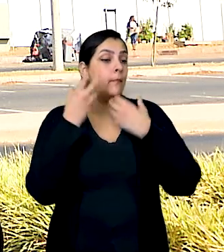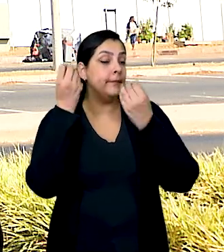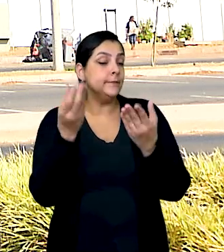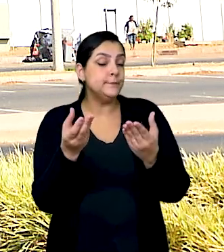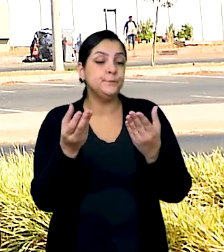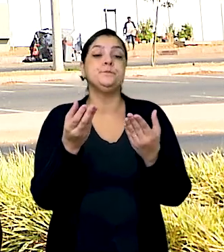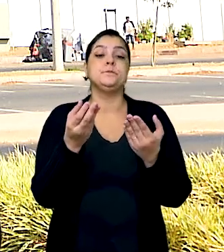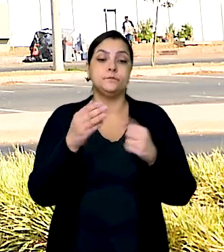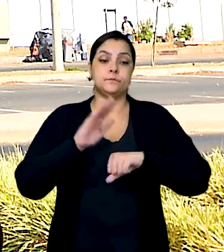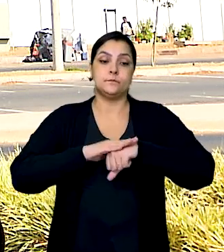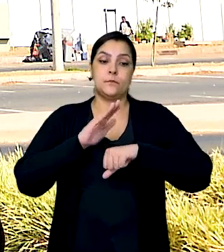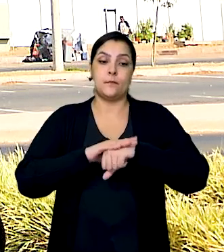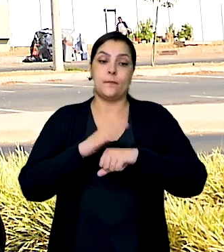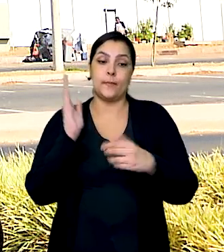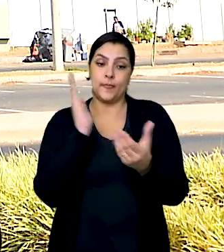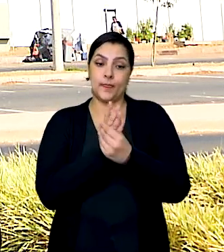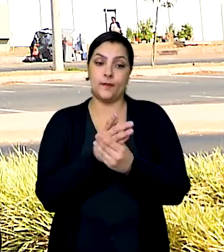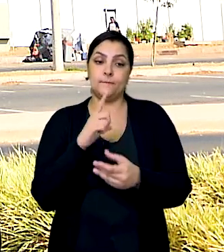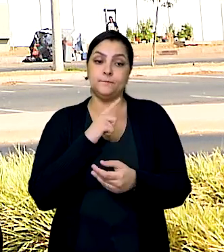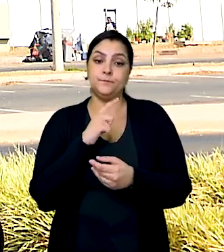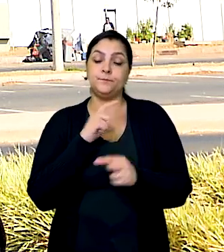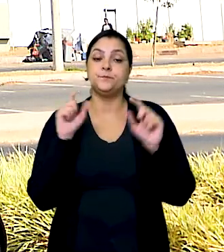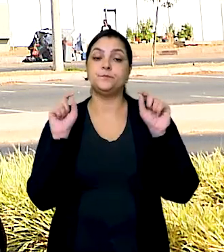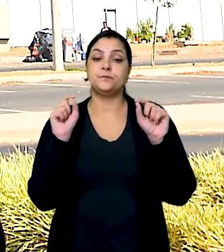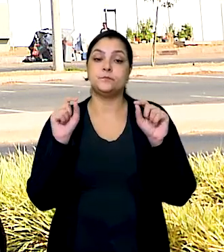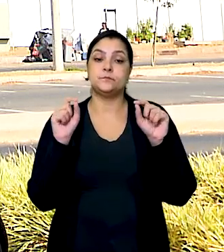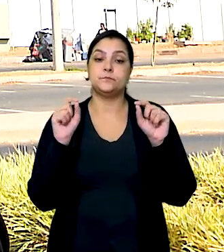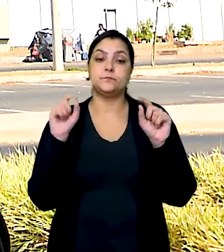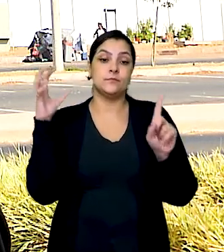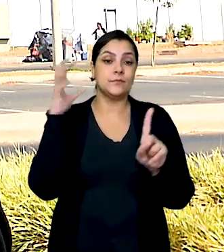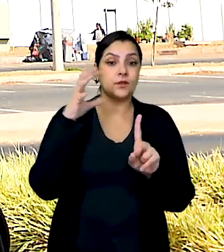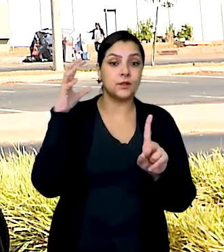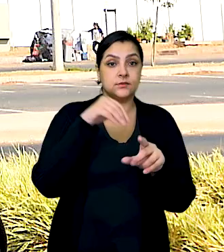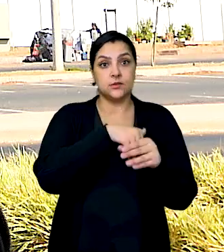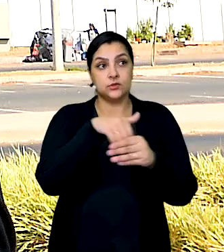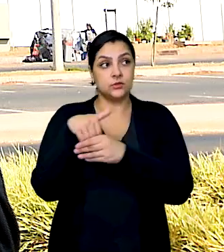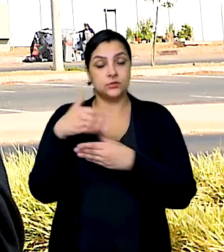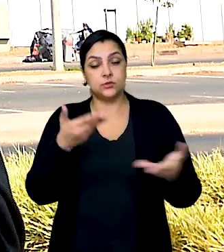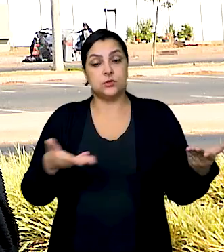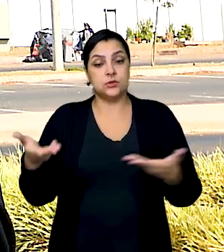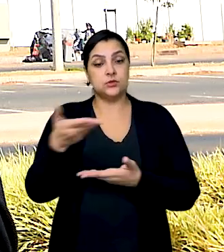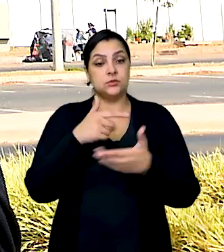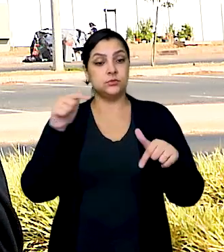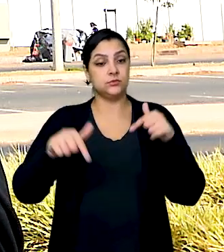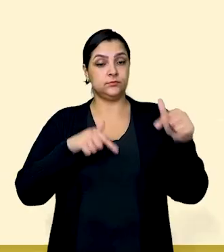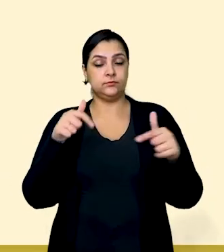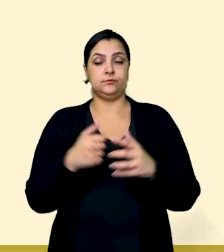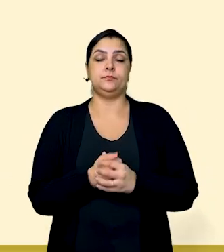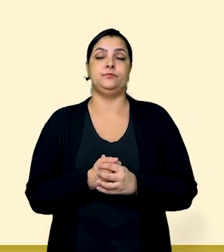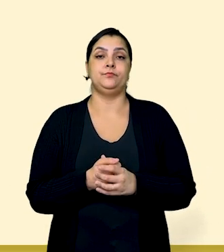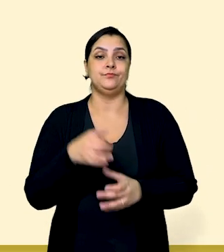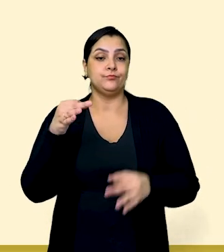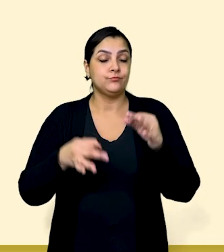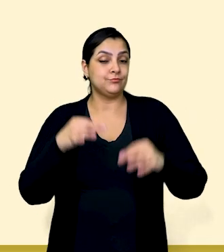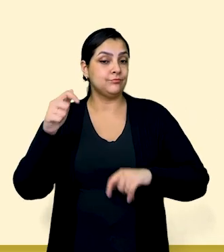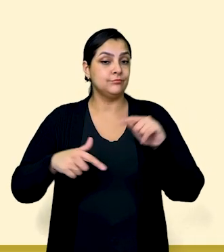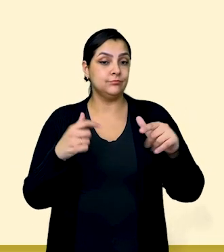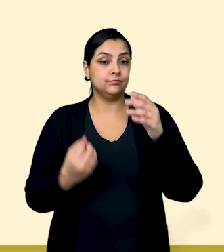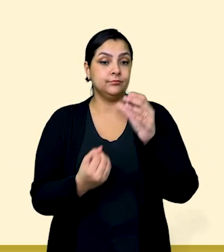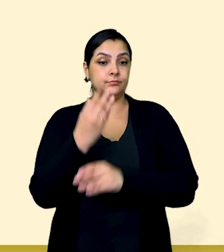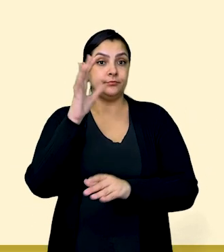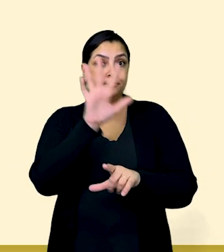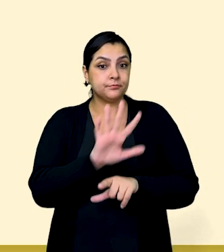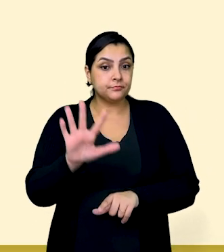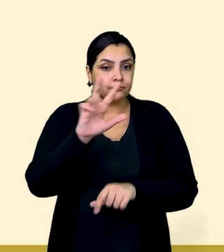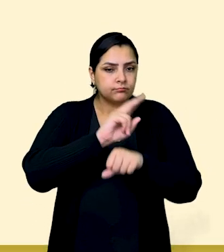e de dados referentes a ações judiciais que tenham por objeto o assédio eleitoral nas relações de trabalho. A Justiça do Trabalho